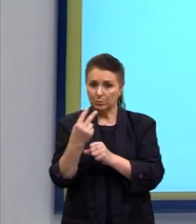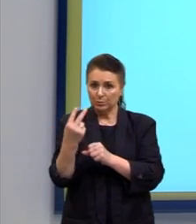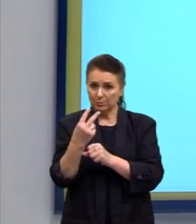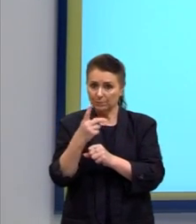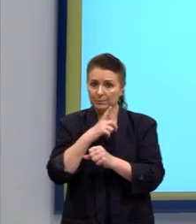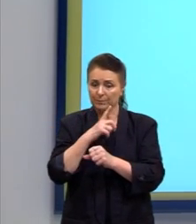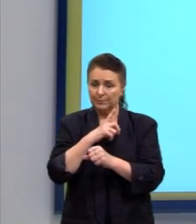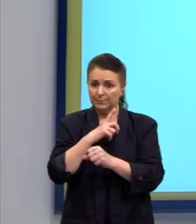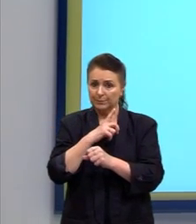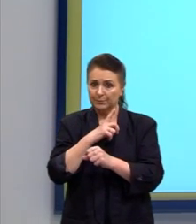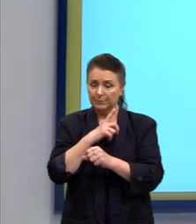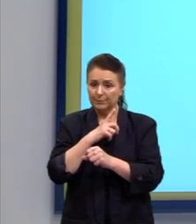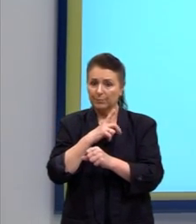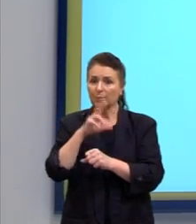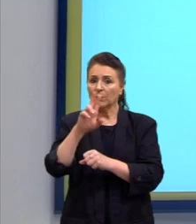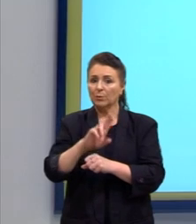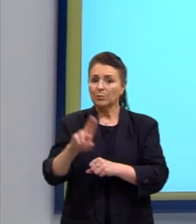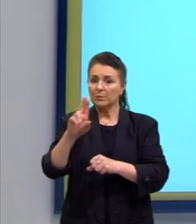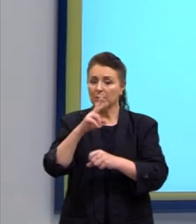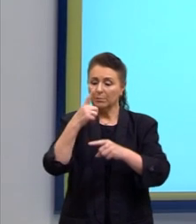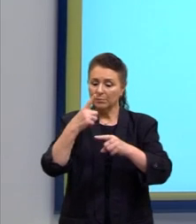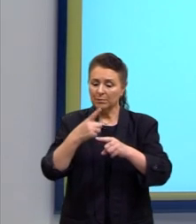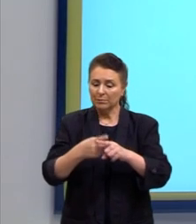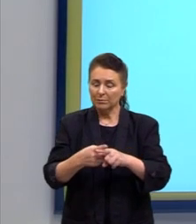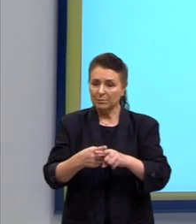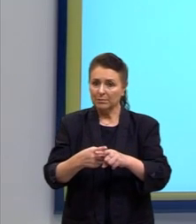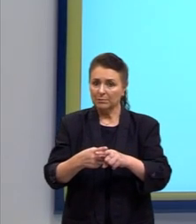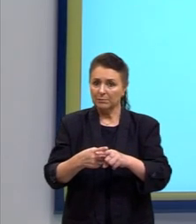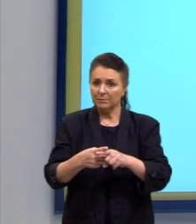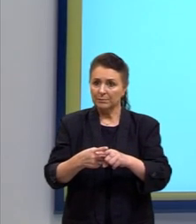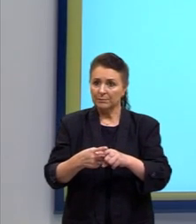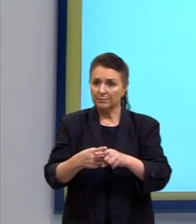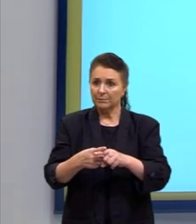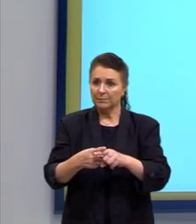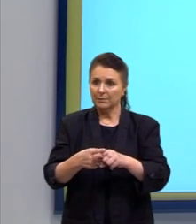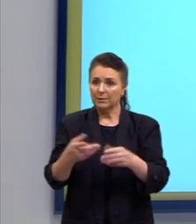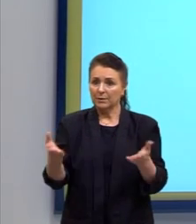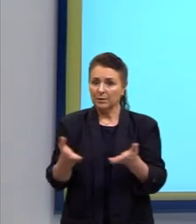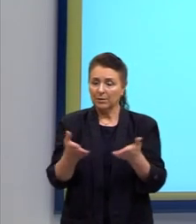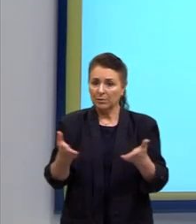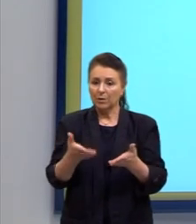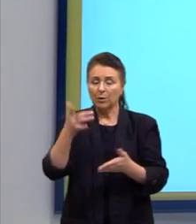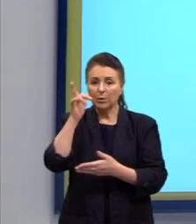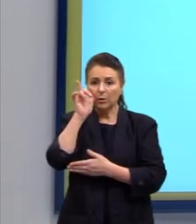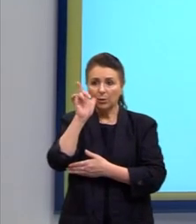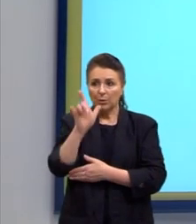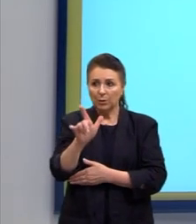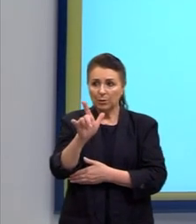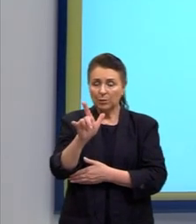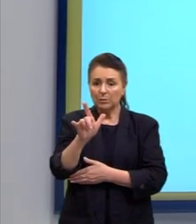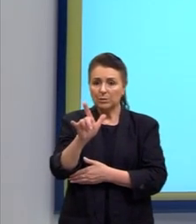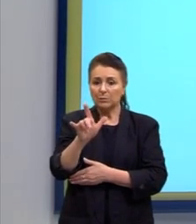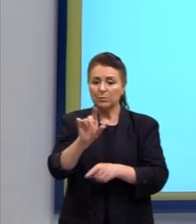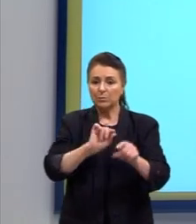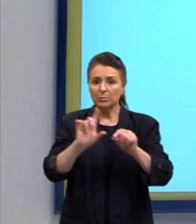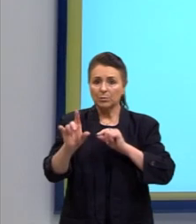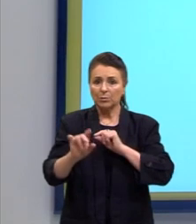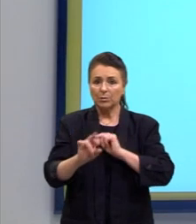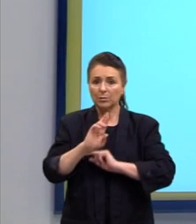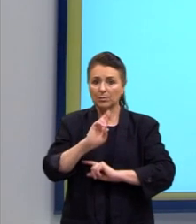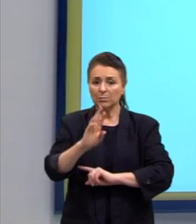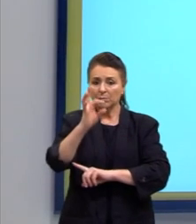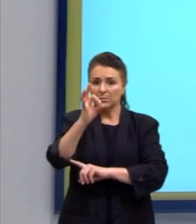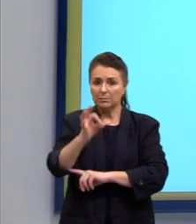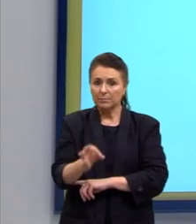que nós temos através de uma multiplicação. E com isto, nós conseguimos marcar a alternativa correta, porque nós